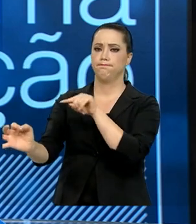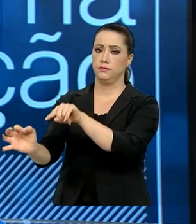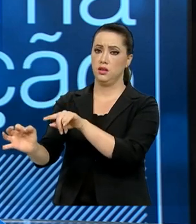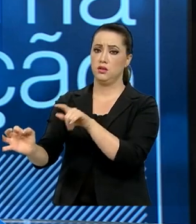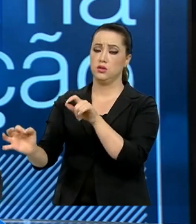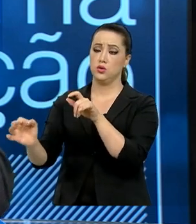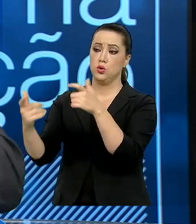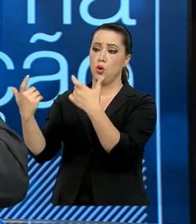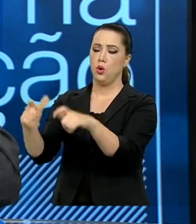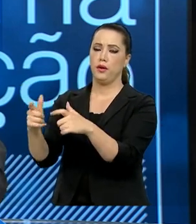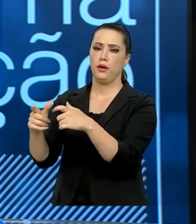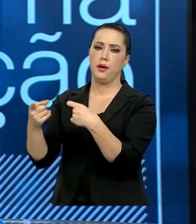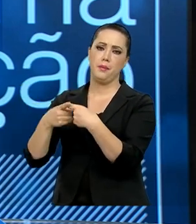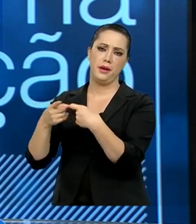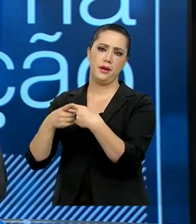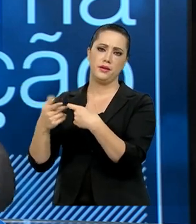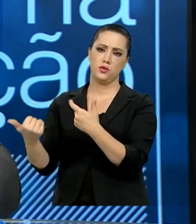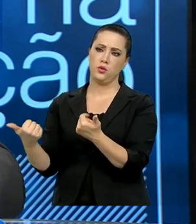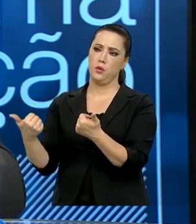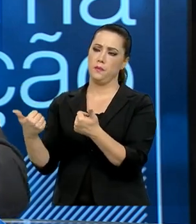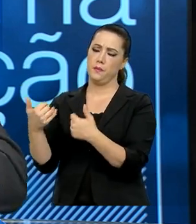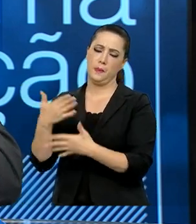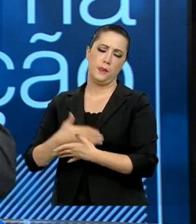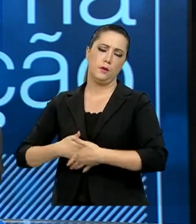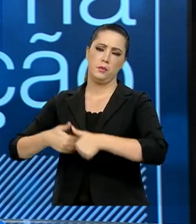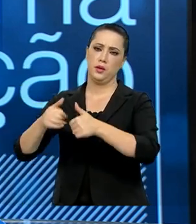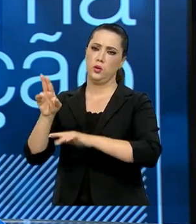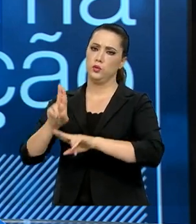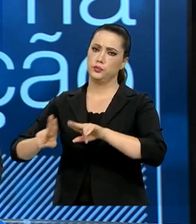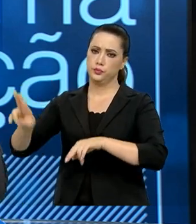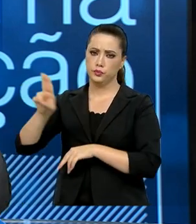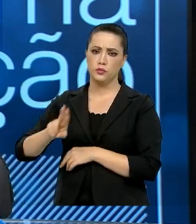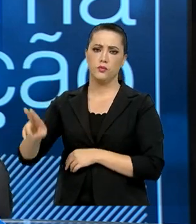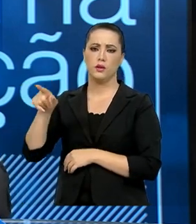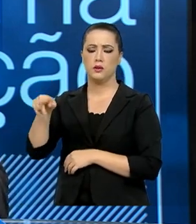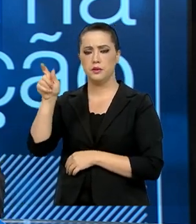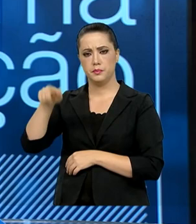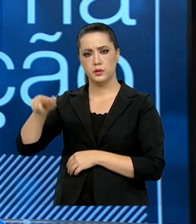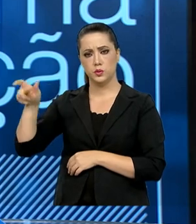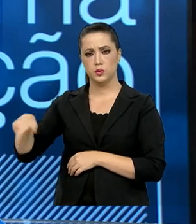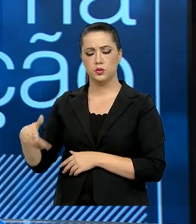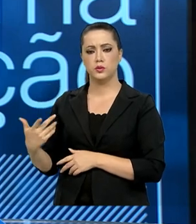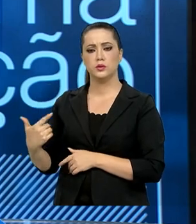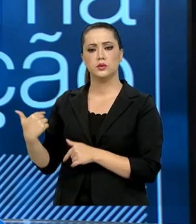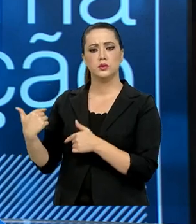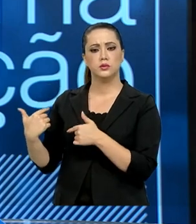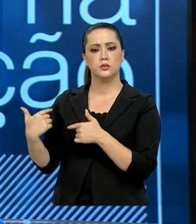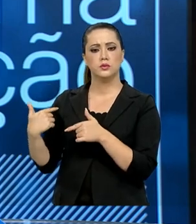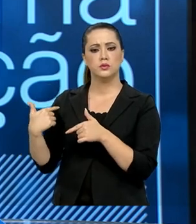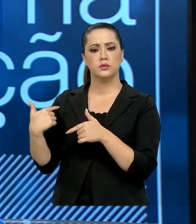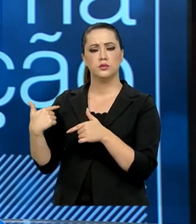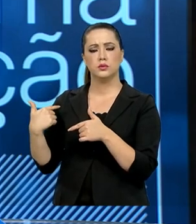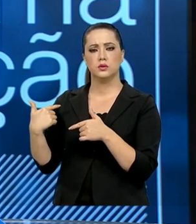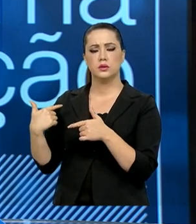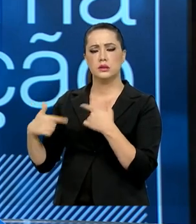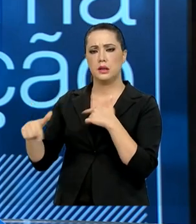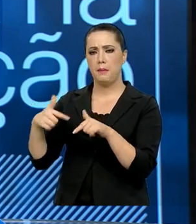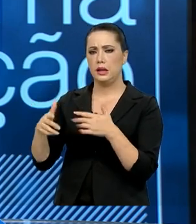um centro médico mais bem equipado, com pessoas com melhor